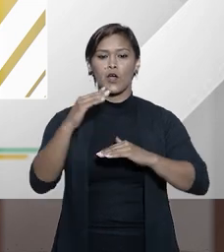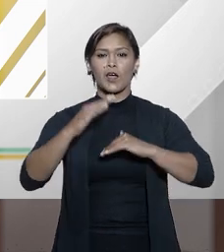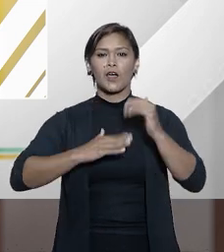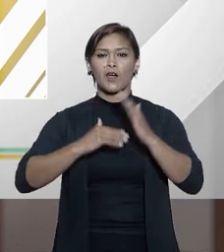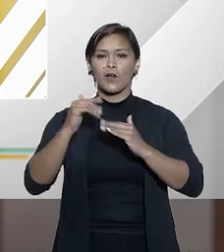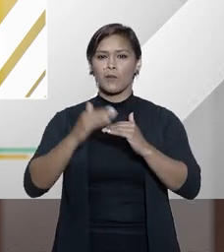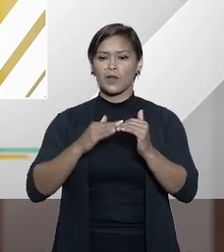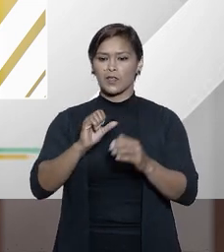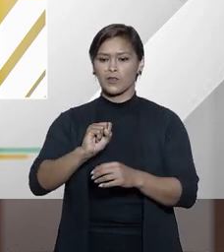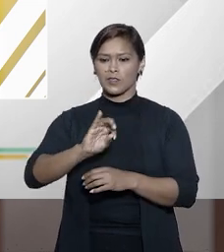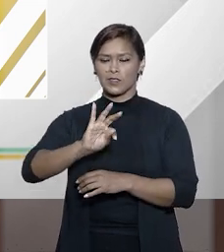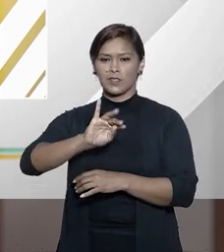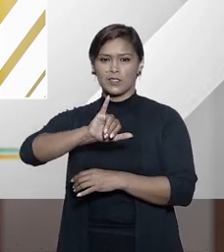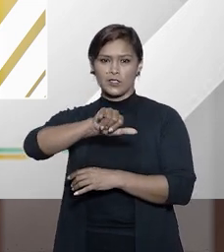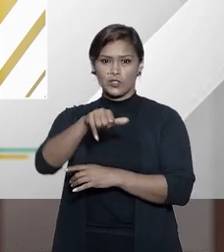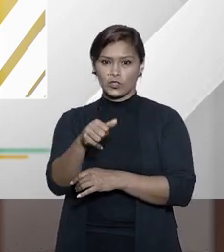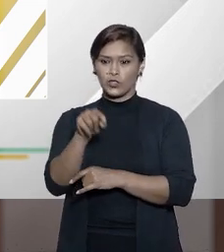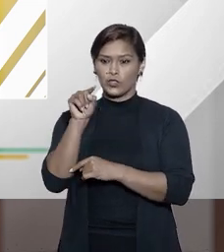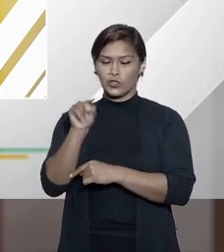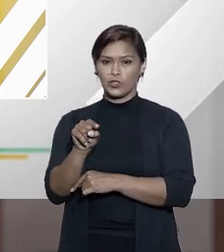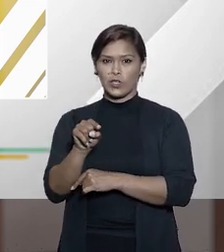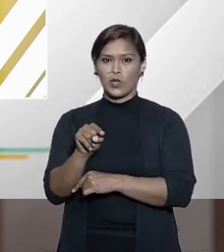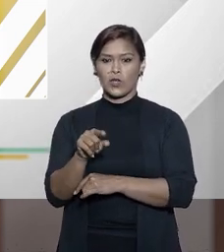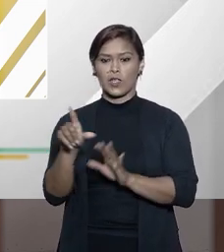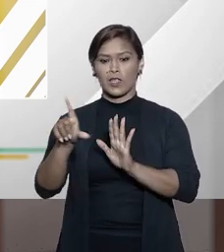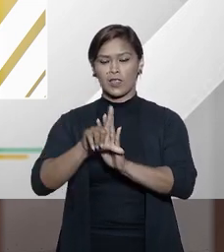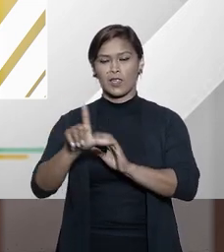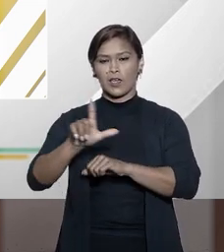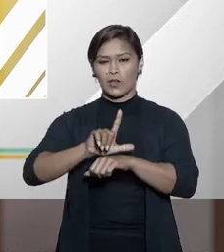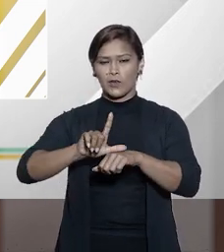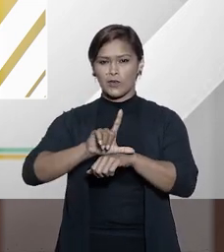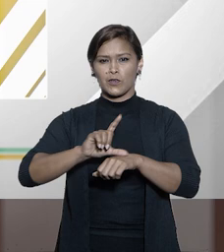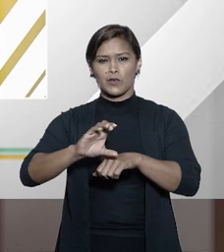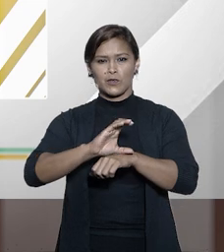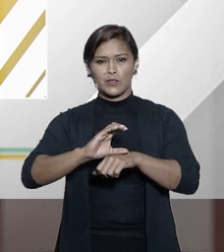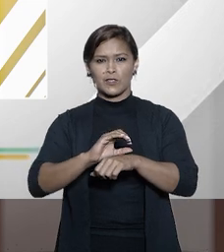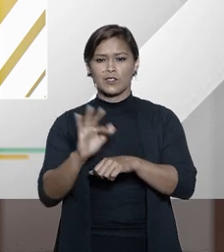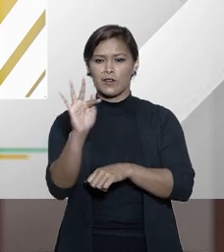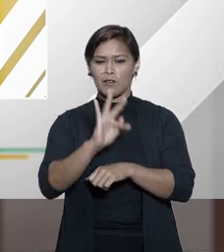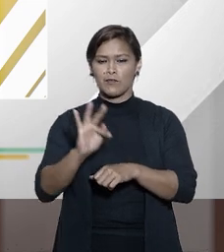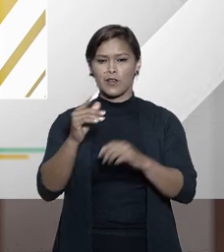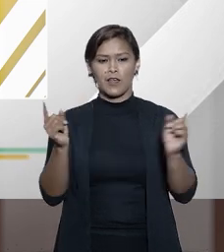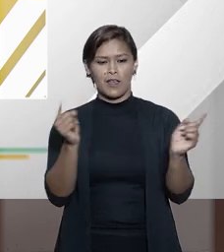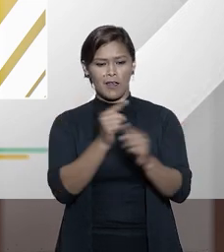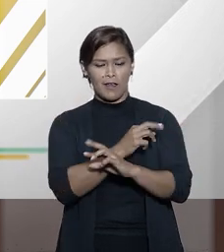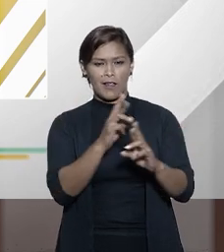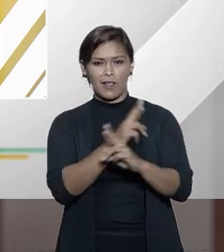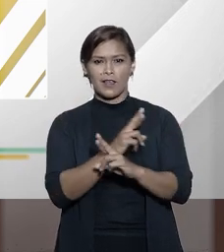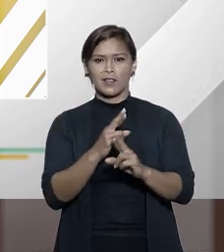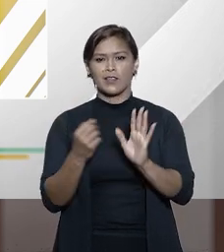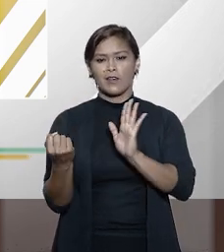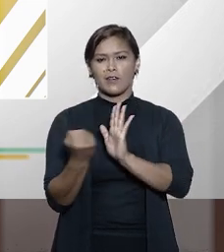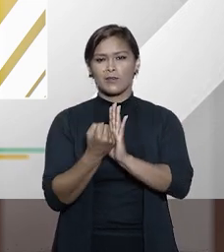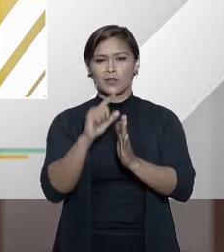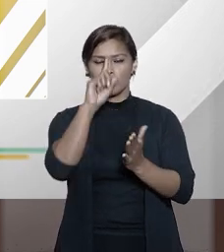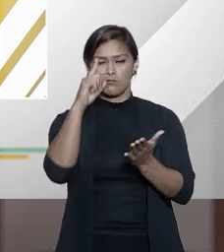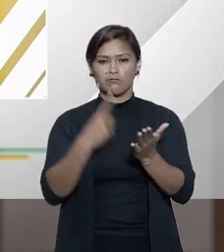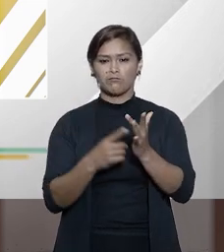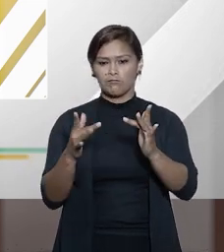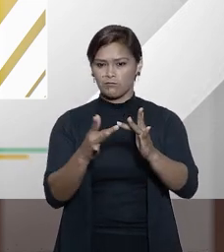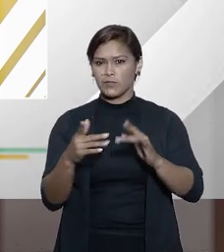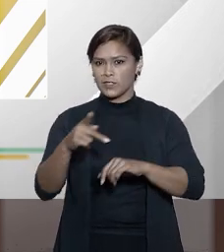competência do Superior Tribunal de Justiça prevista na Constituição Federal relacionada à homologação de decisão